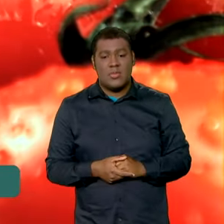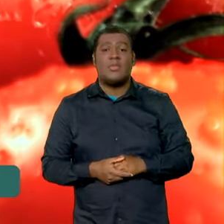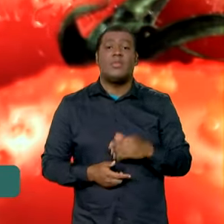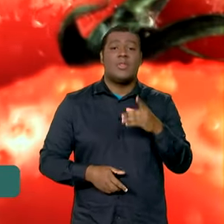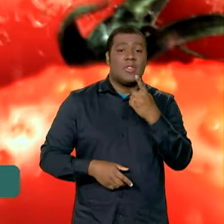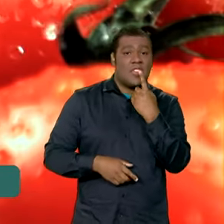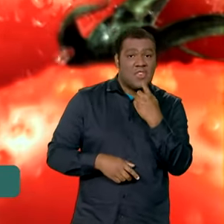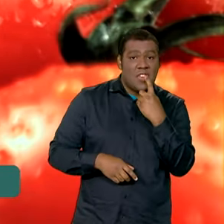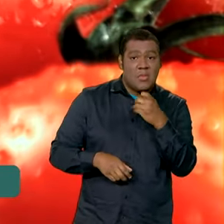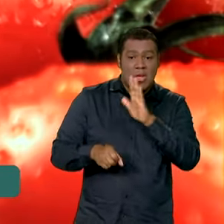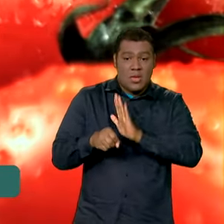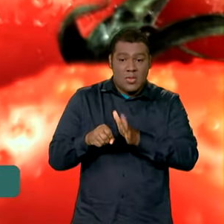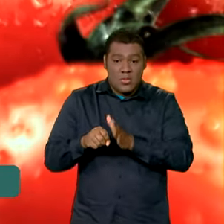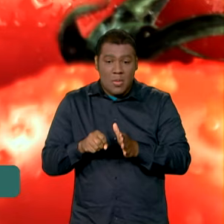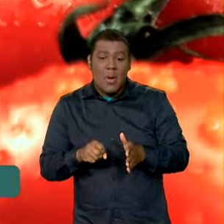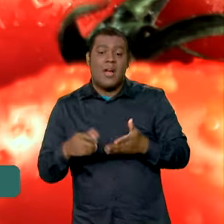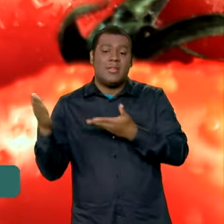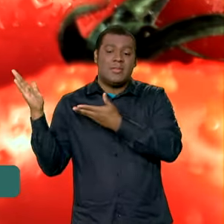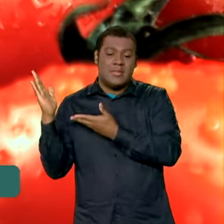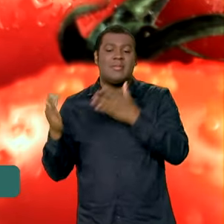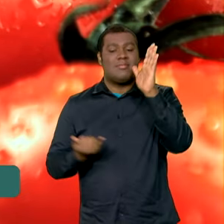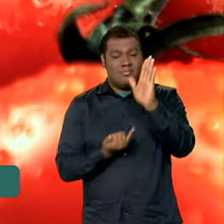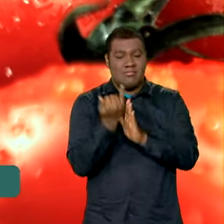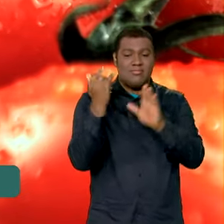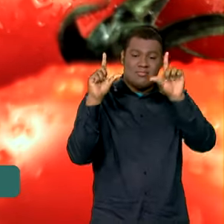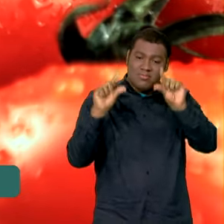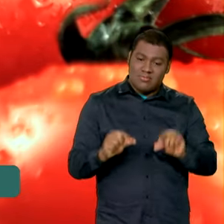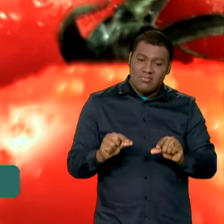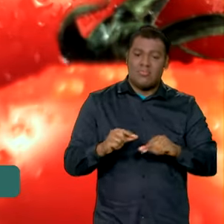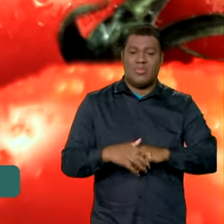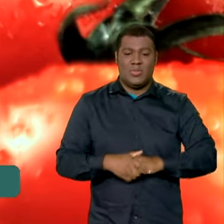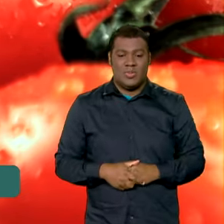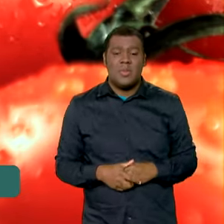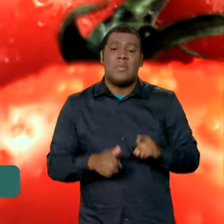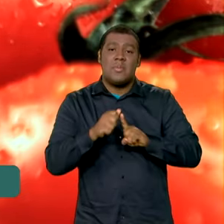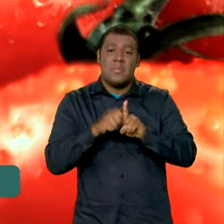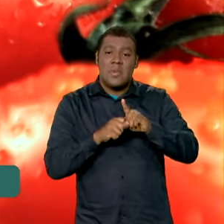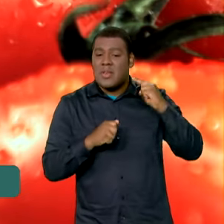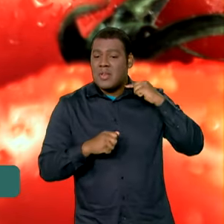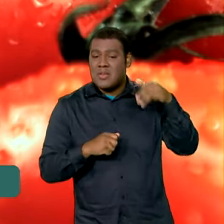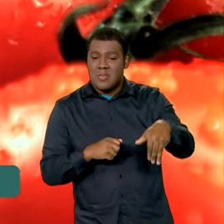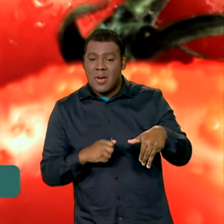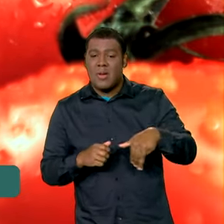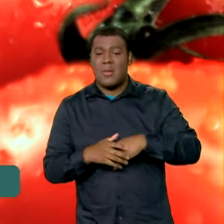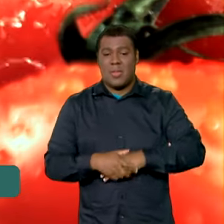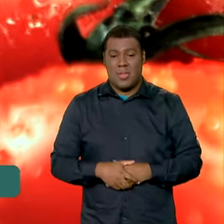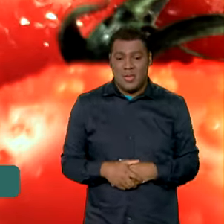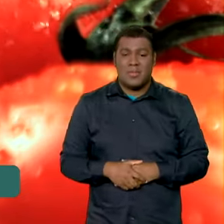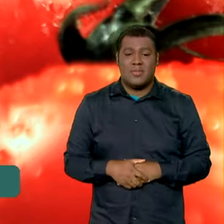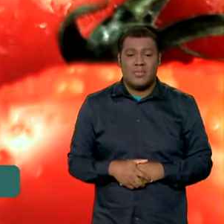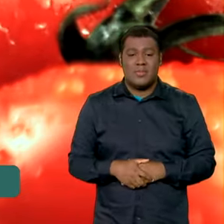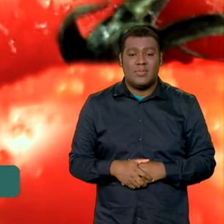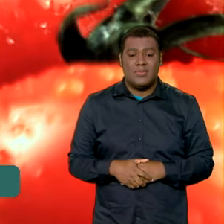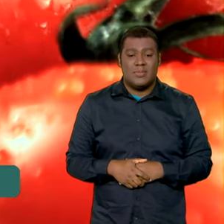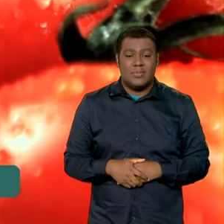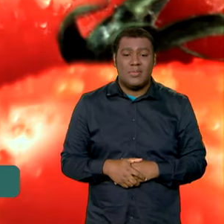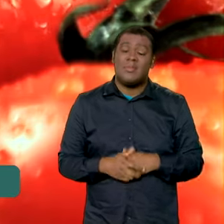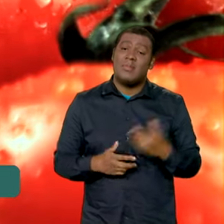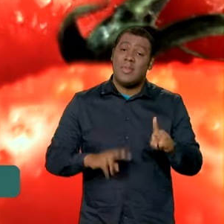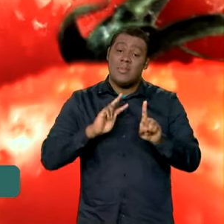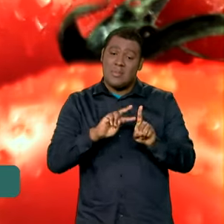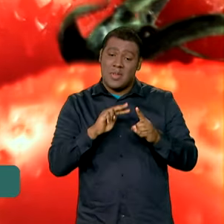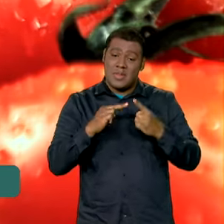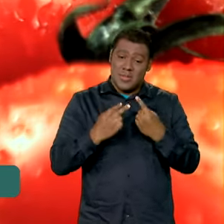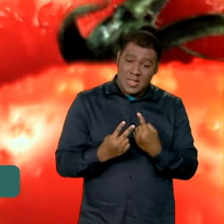do tomate também cederam após três meses de alta. Em maio, as cotações ficaram mais baixas e a tendência